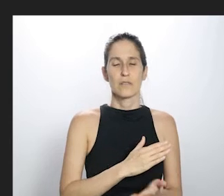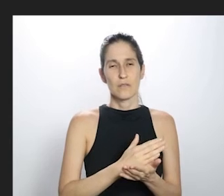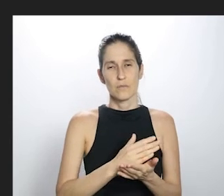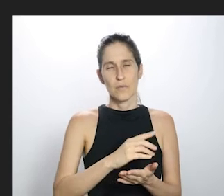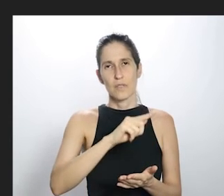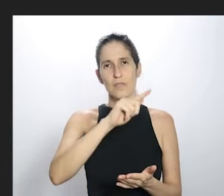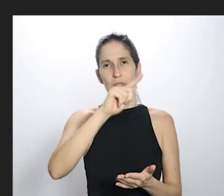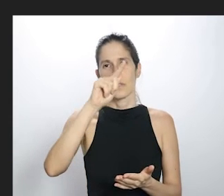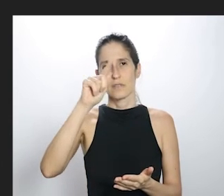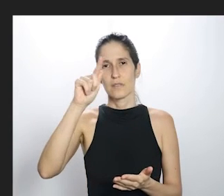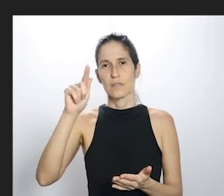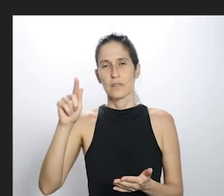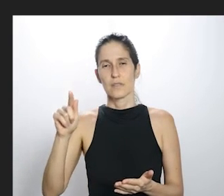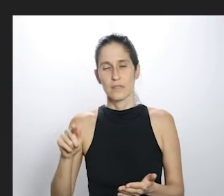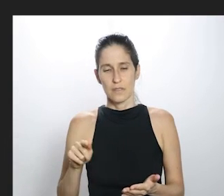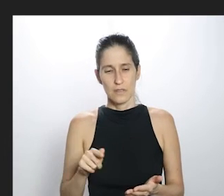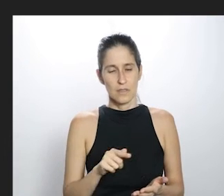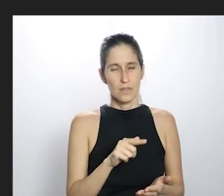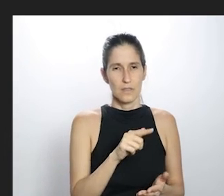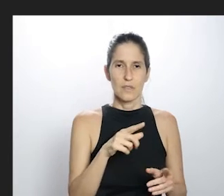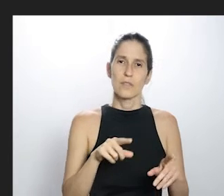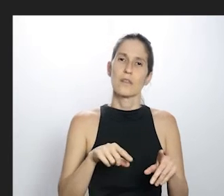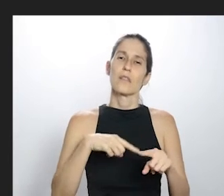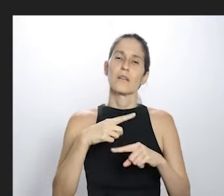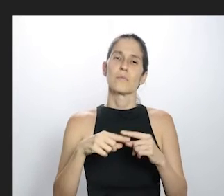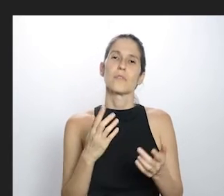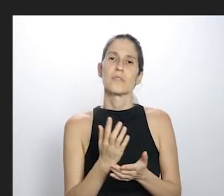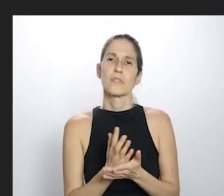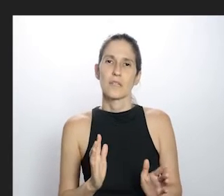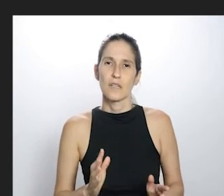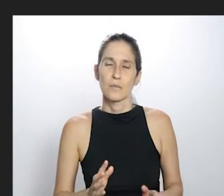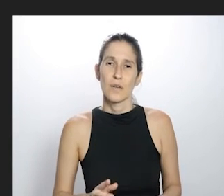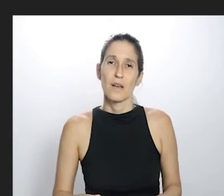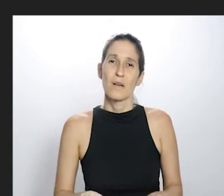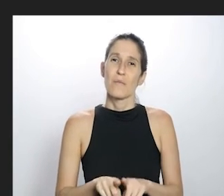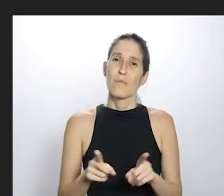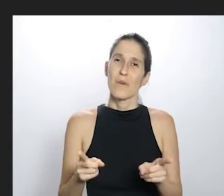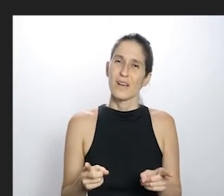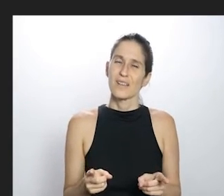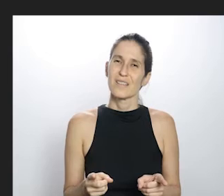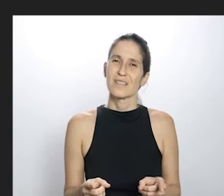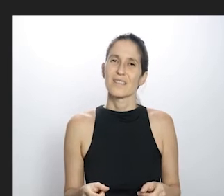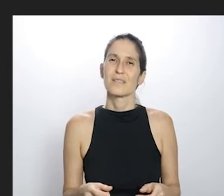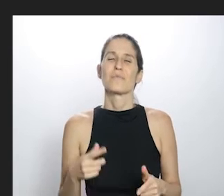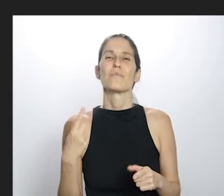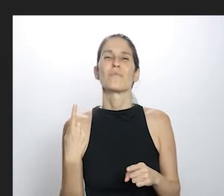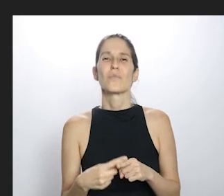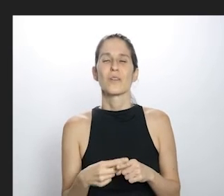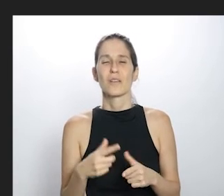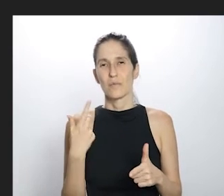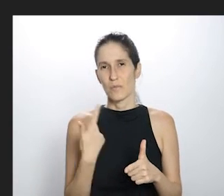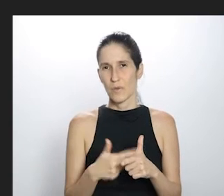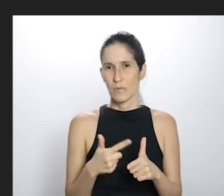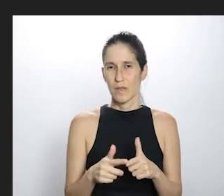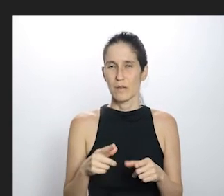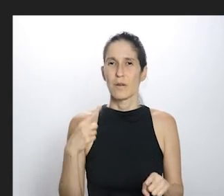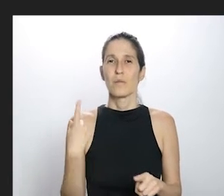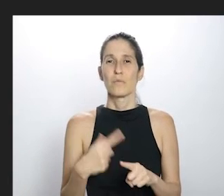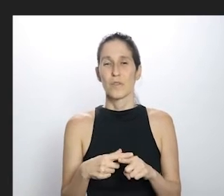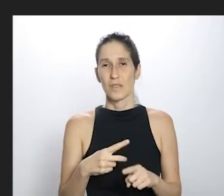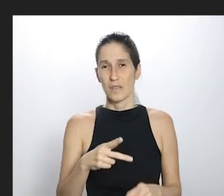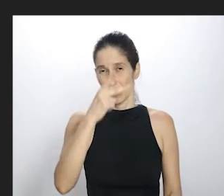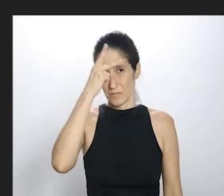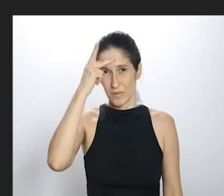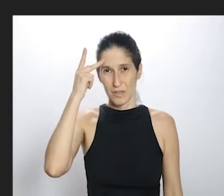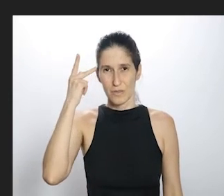lógico que esses ciclos, eles trazem muita consequência de como o homem está, do que o homem está fazendo, com a natureza, então, eles trazem